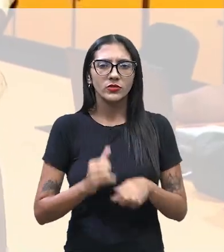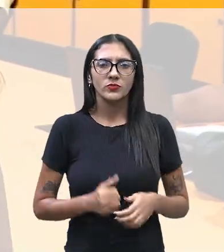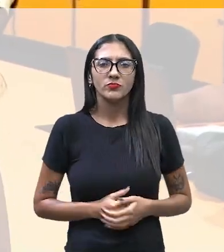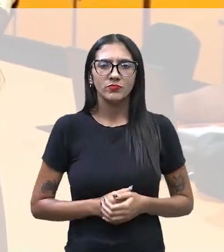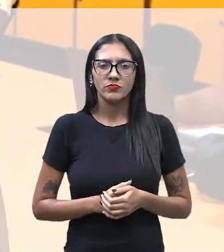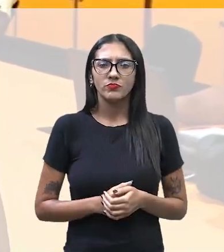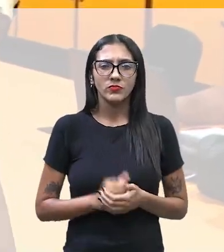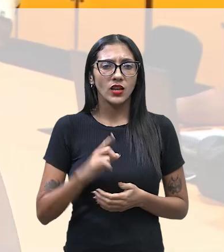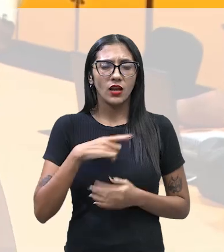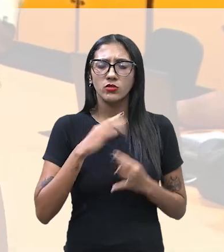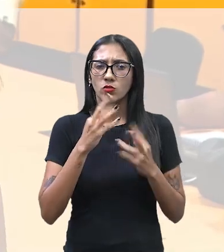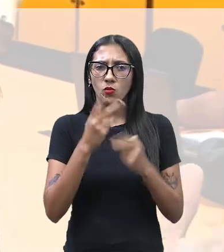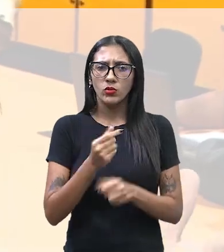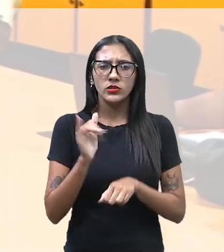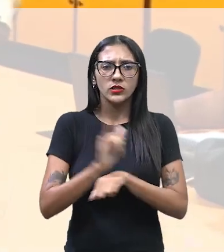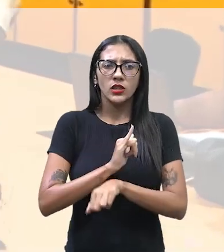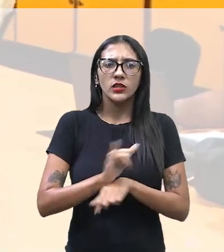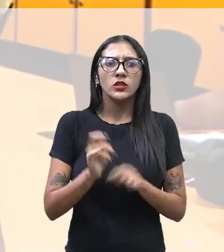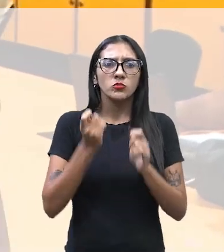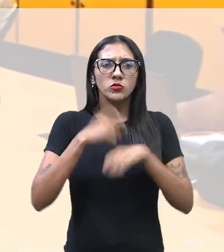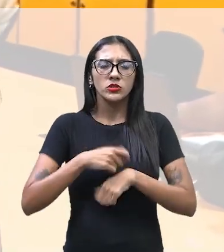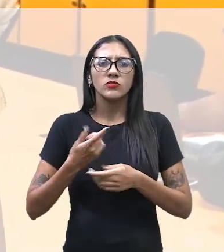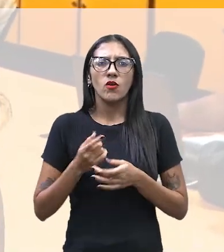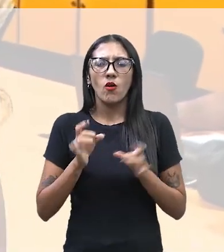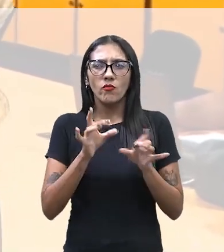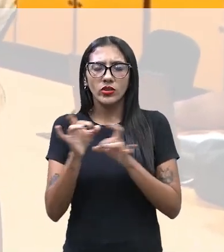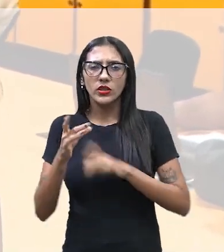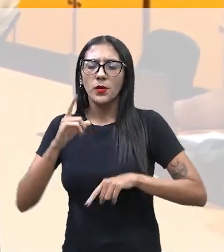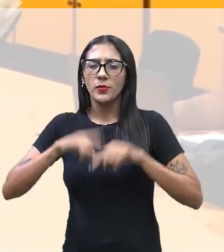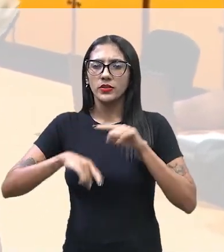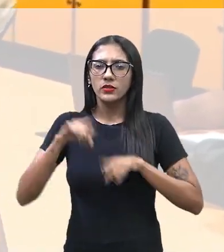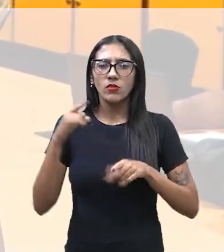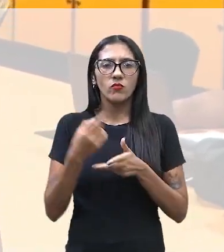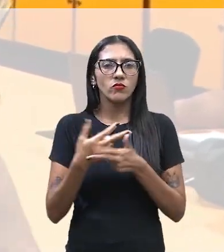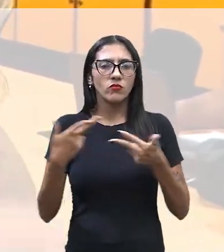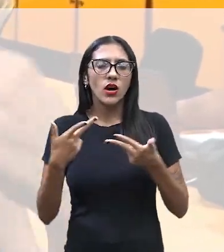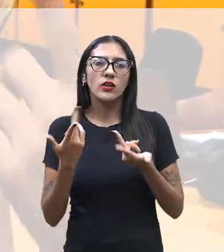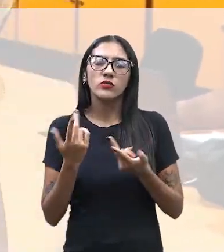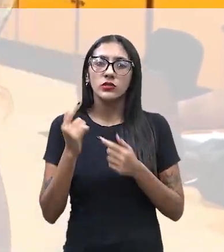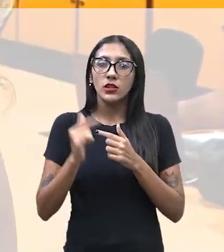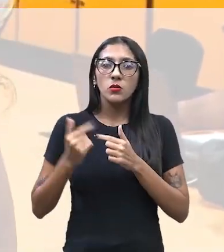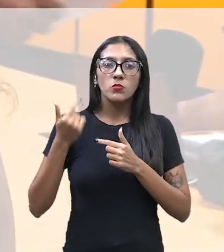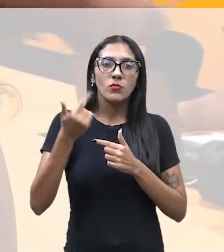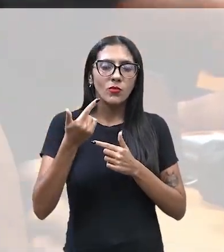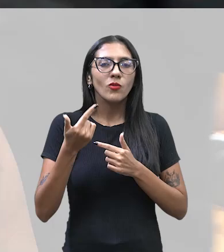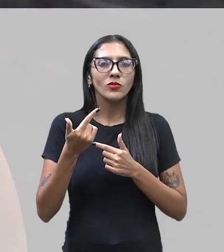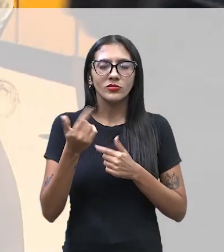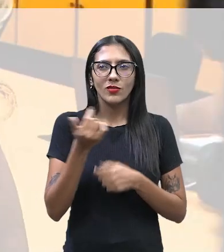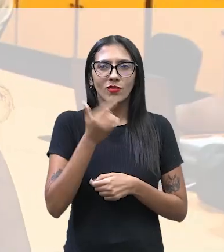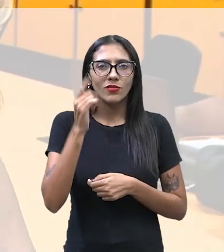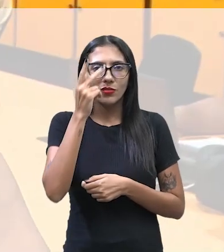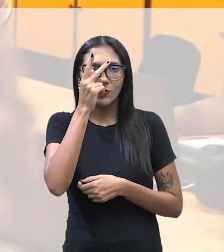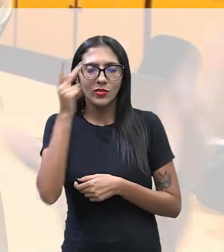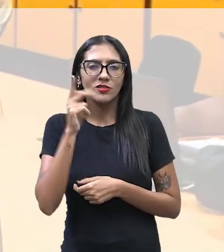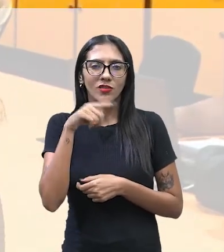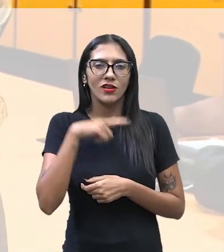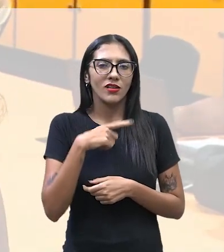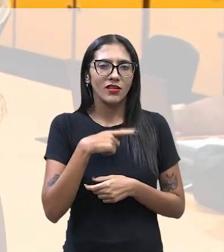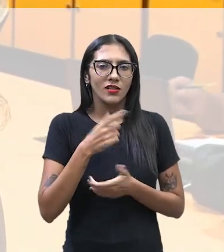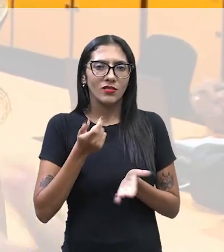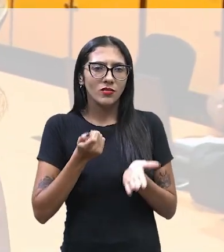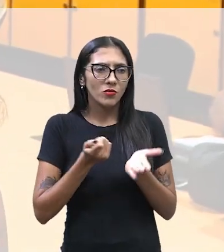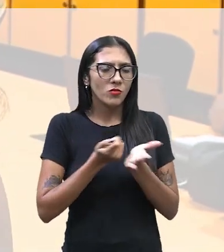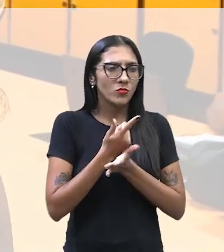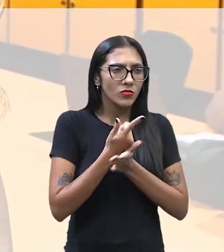estratégia que a gente utiliza para divulgar alguma coisa, algum produto. E que, no final das contas, a pessoa que está recebendo aí toda essa